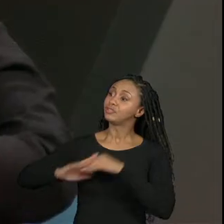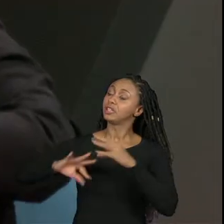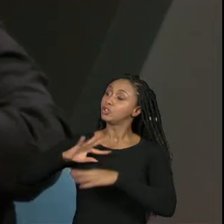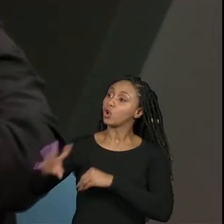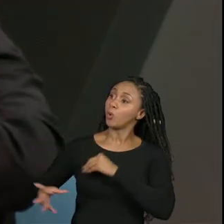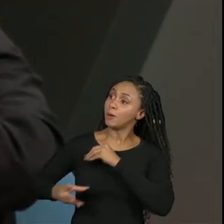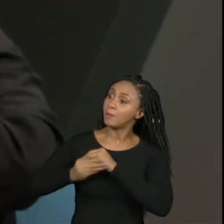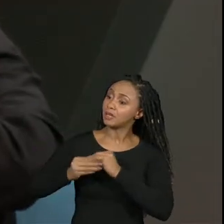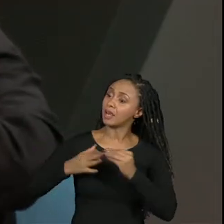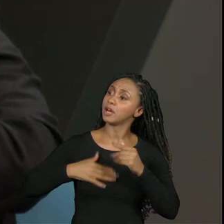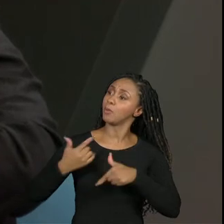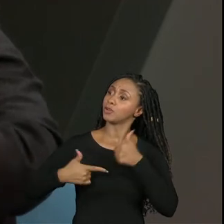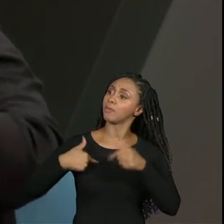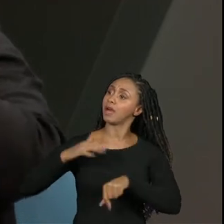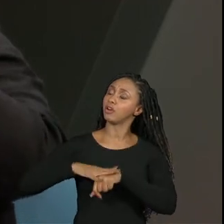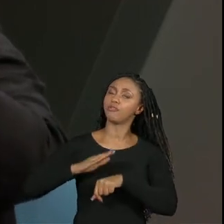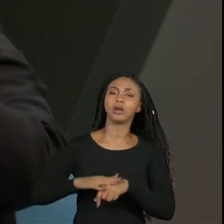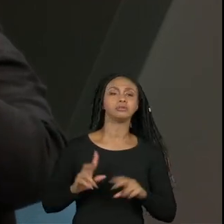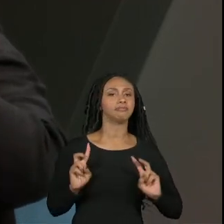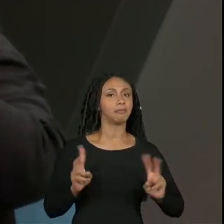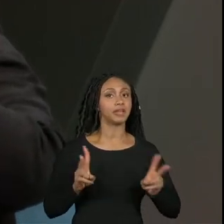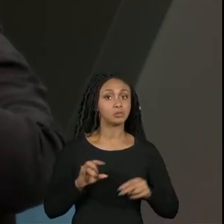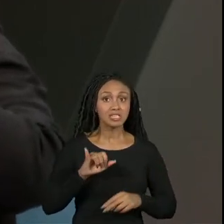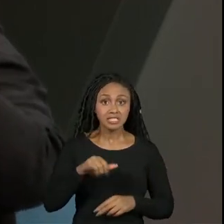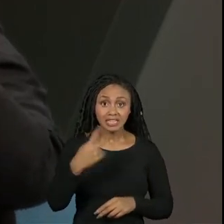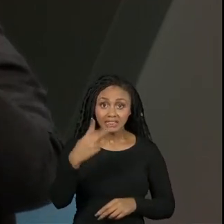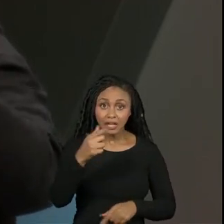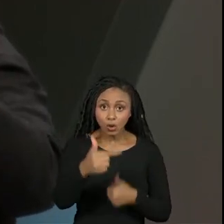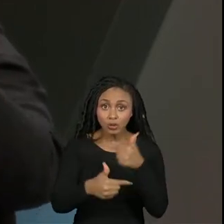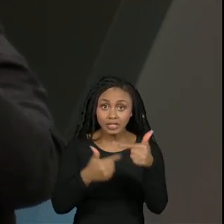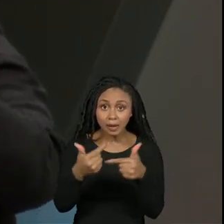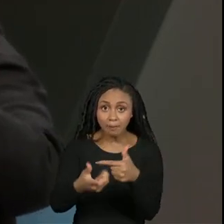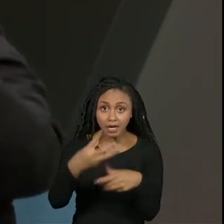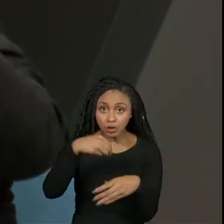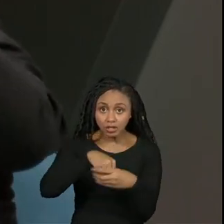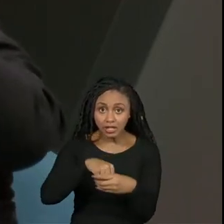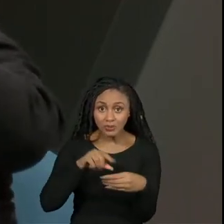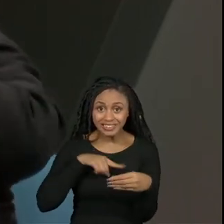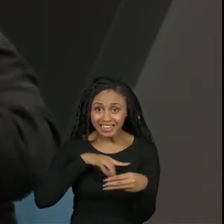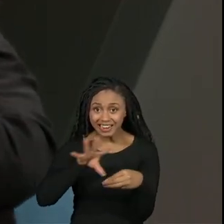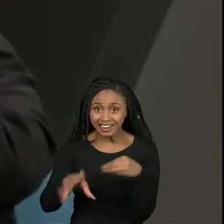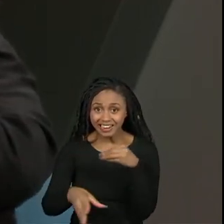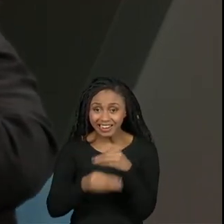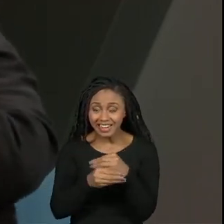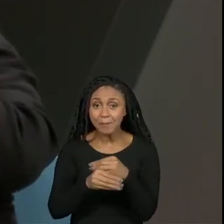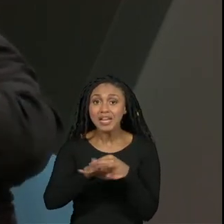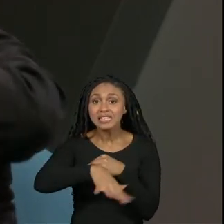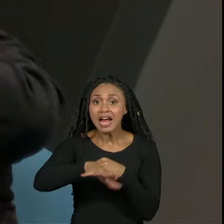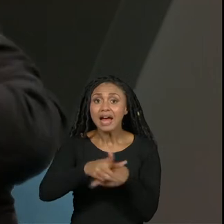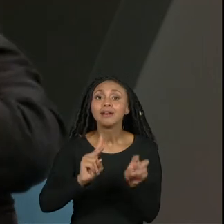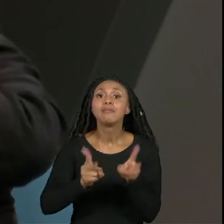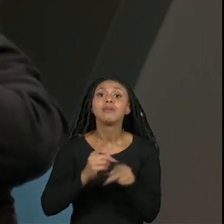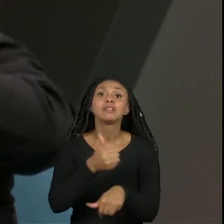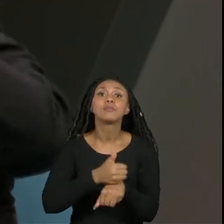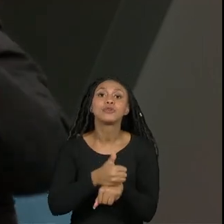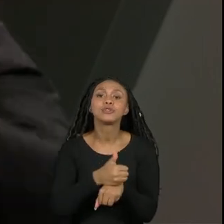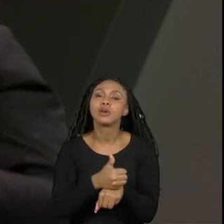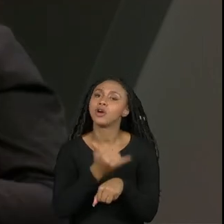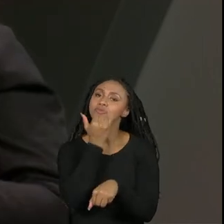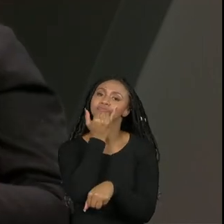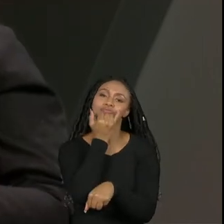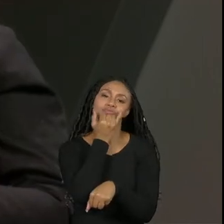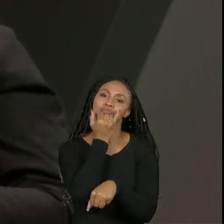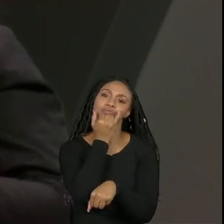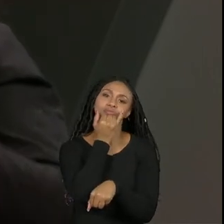questão que a gente tinha dito antes se faz parte do seu trabalho se é trabalho complementar mas é na sua área de atuação profissional não é